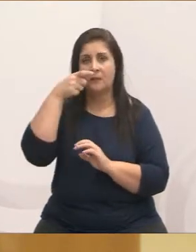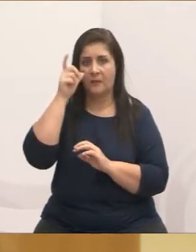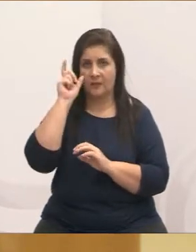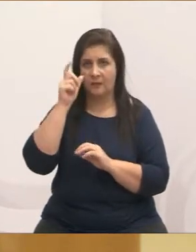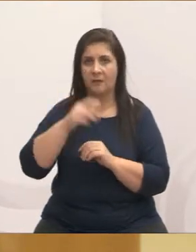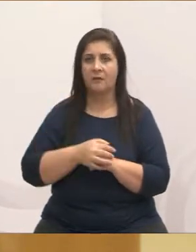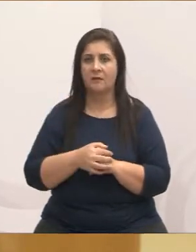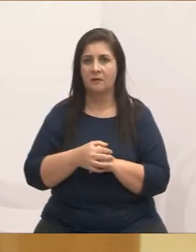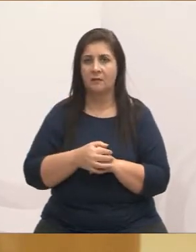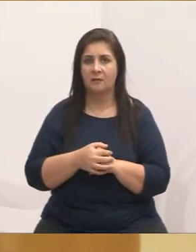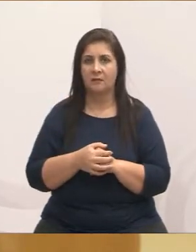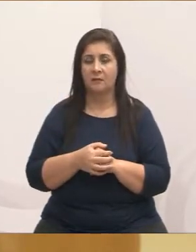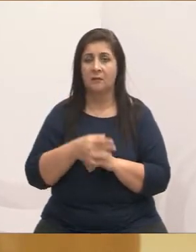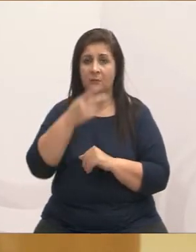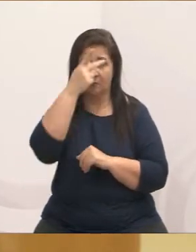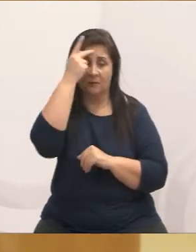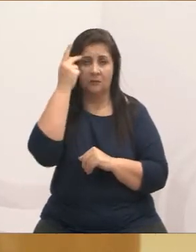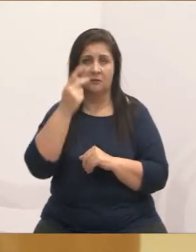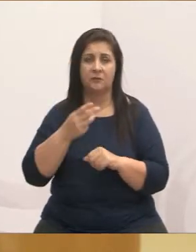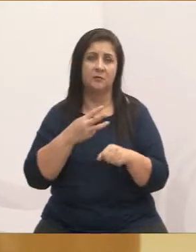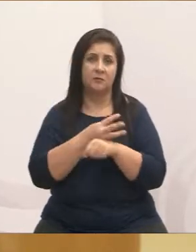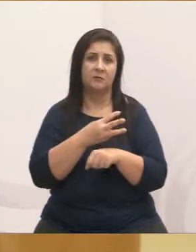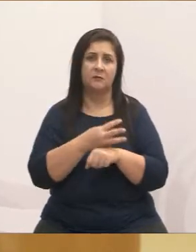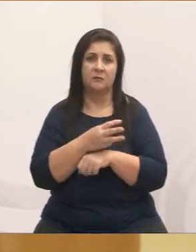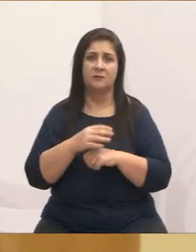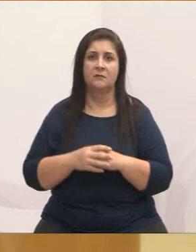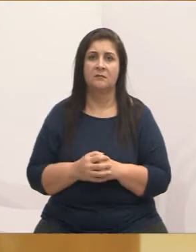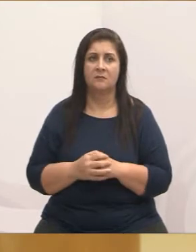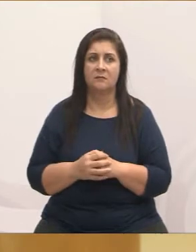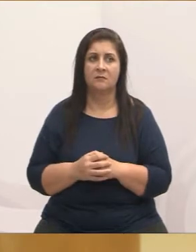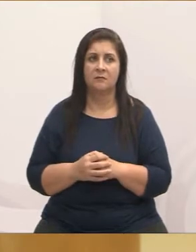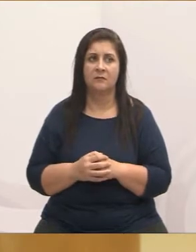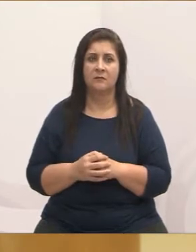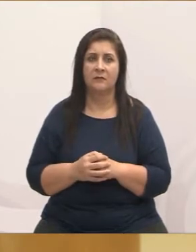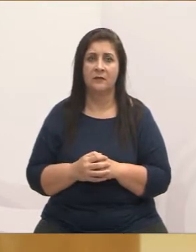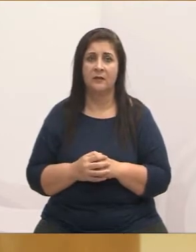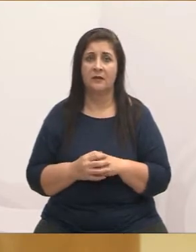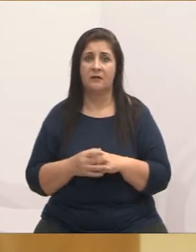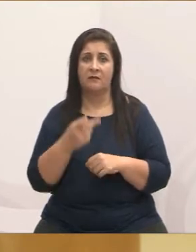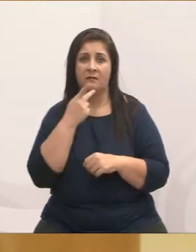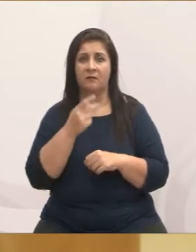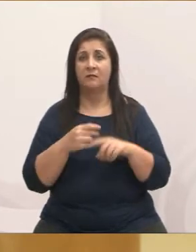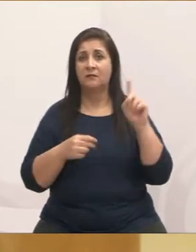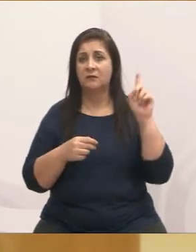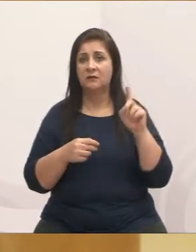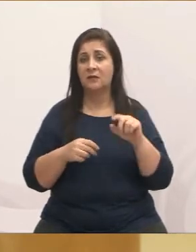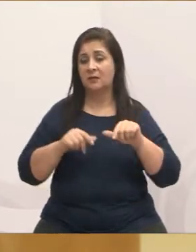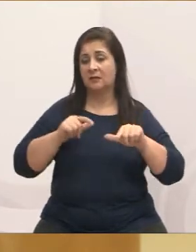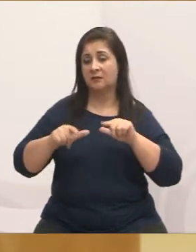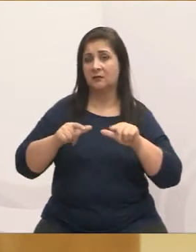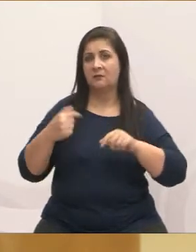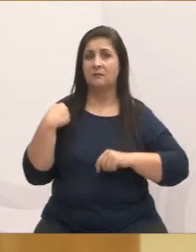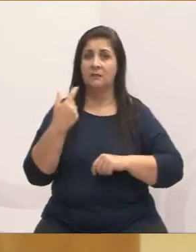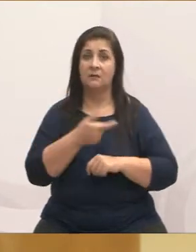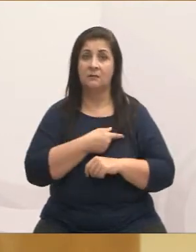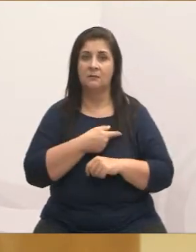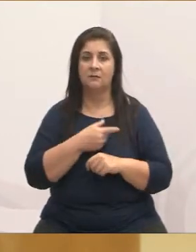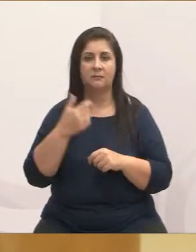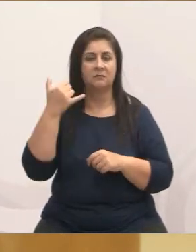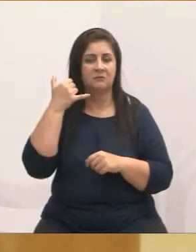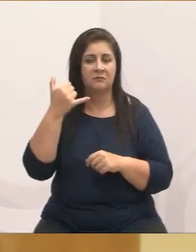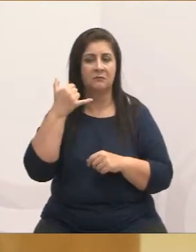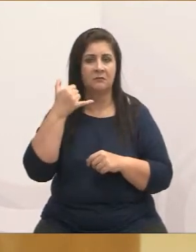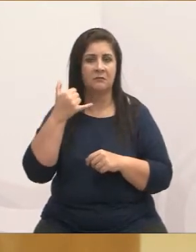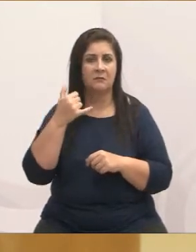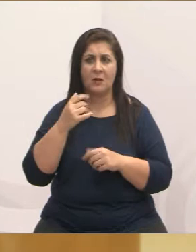proteção animal, ela indagou o seguinte no WhatsApp, você está dando trabalho para a gente, o telefone não vai parar. Eu fui obrigada